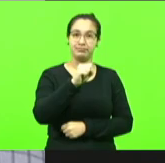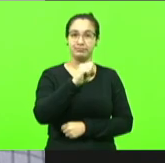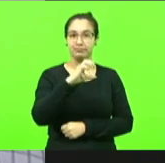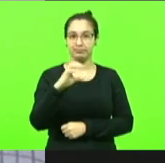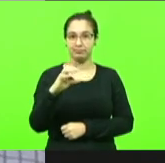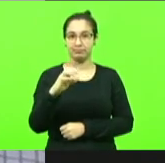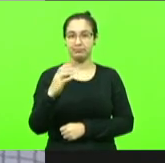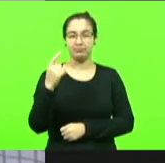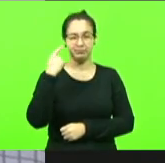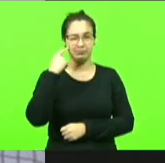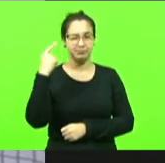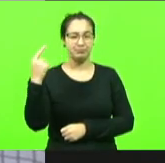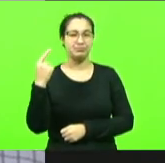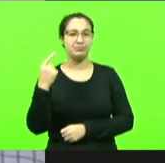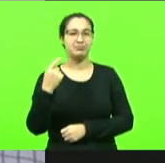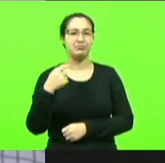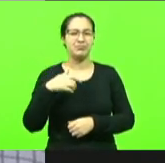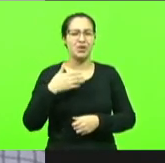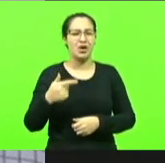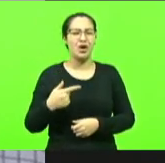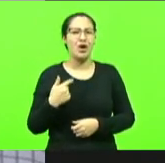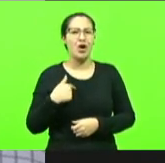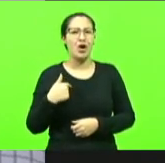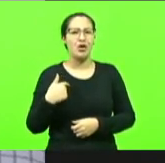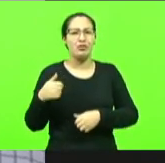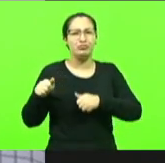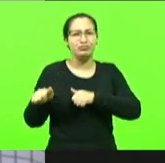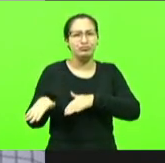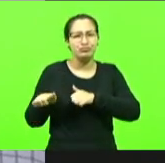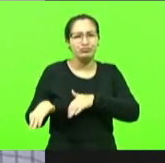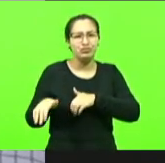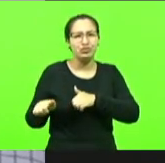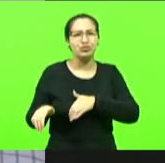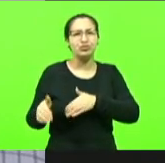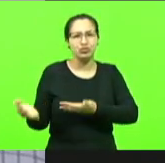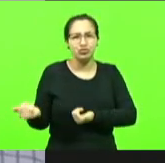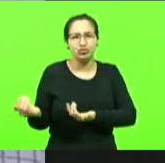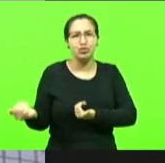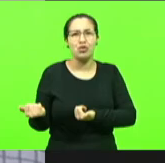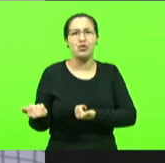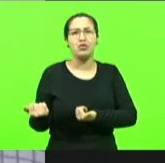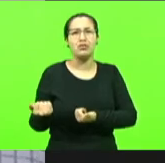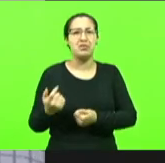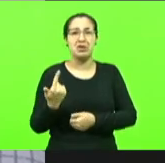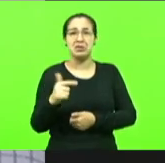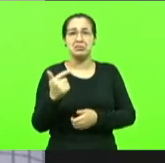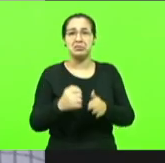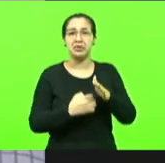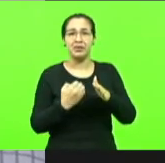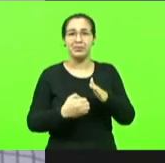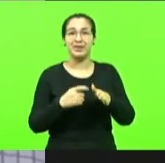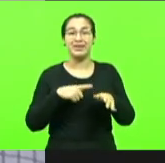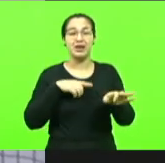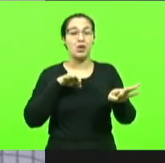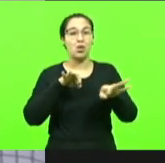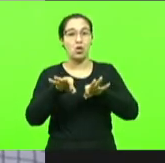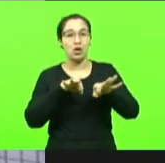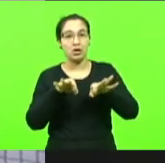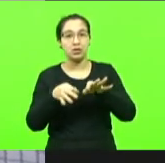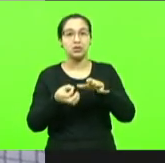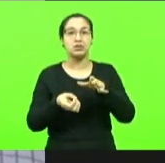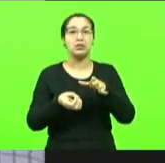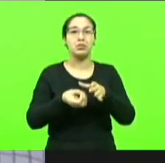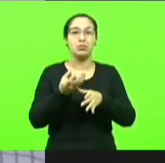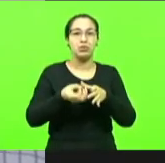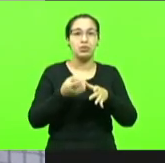na cidade de Concórdia não tínhamos ainda uma cooperativa nós tínhamos a organização para os produtores era uma associação